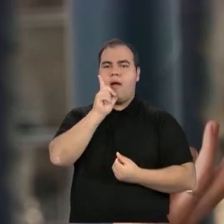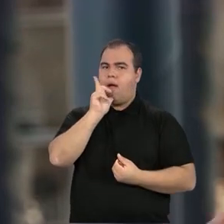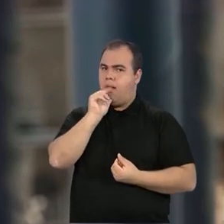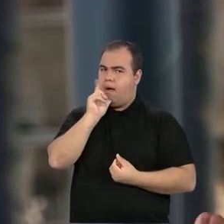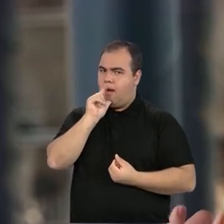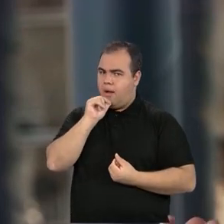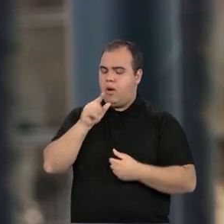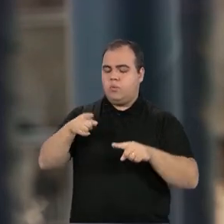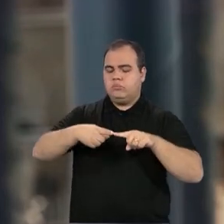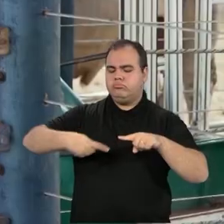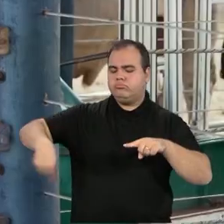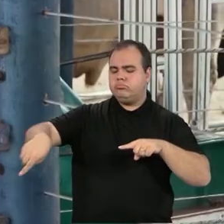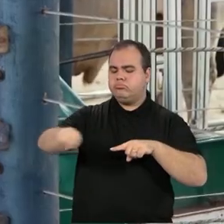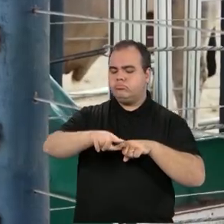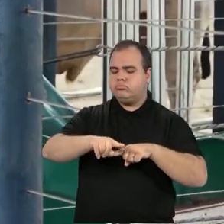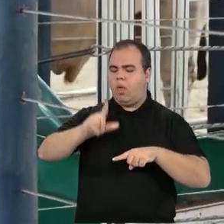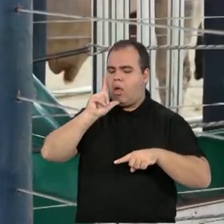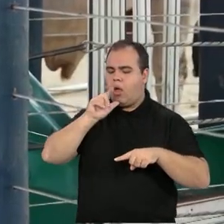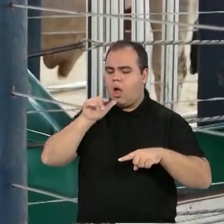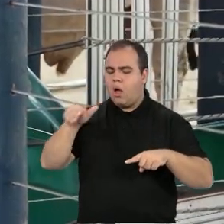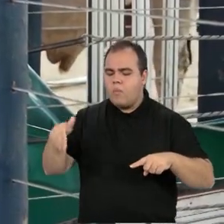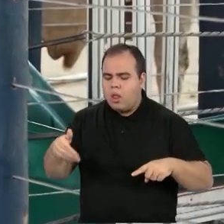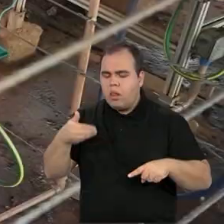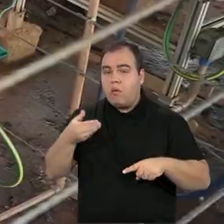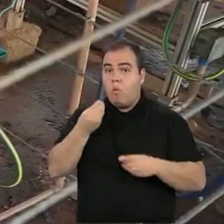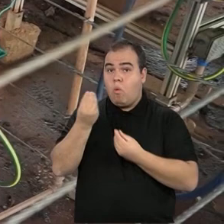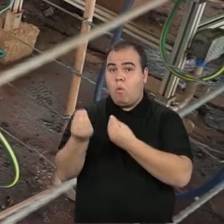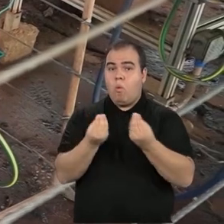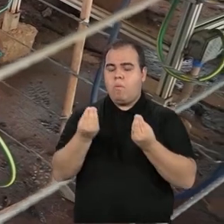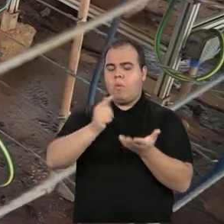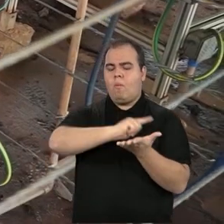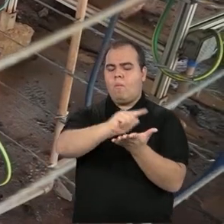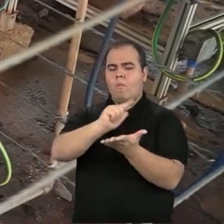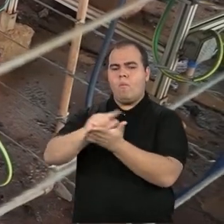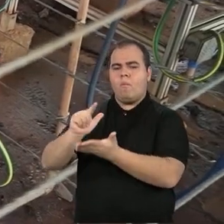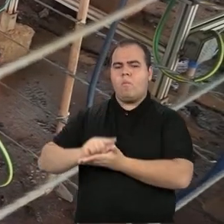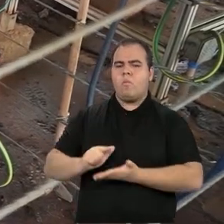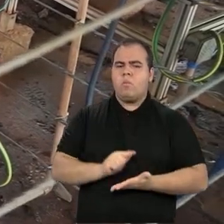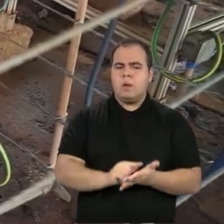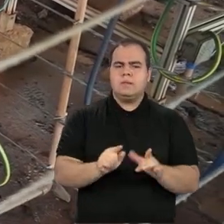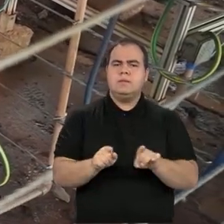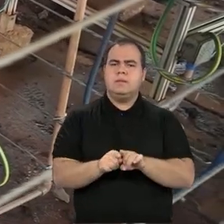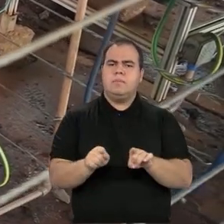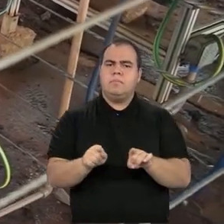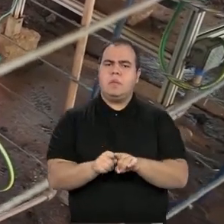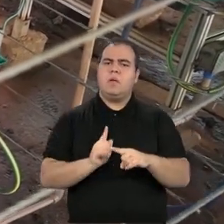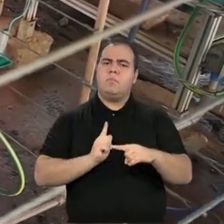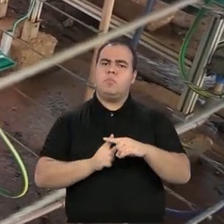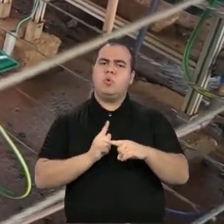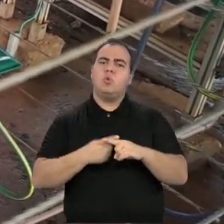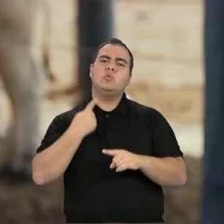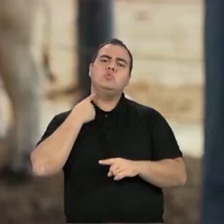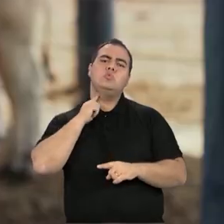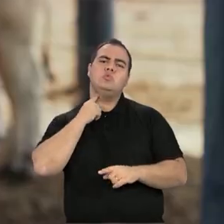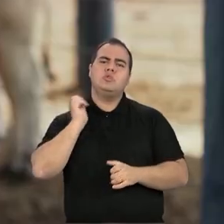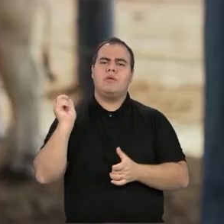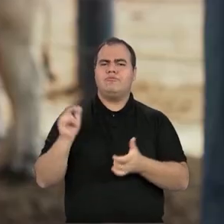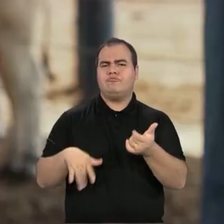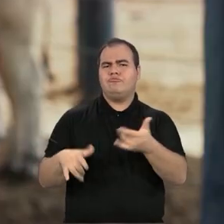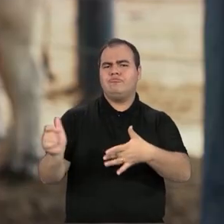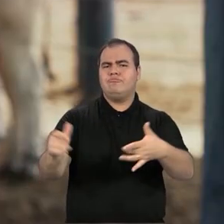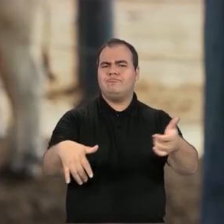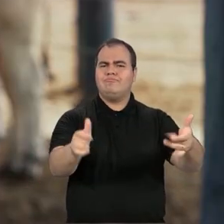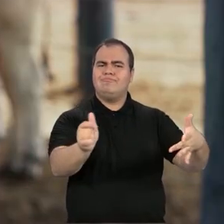bebedouros, por meio dos bebedouros e também quanto à limpeza desses bebedouros, né? Porque a sujidade, o animal carrega